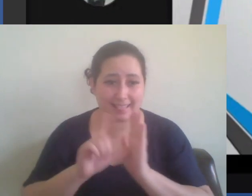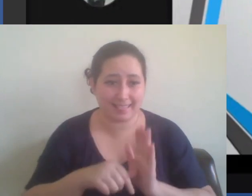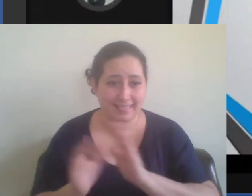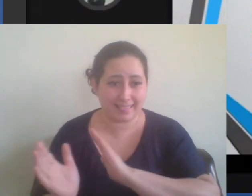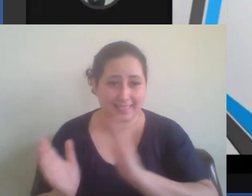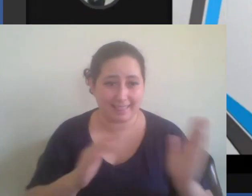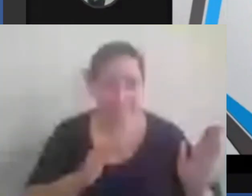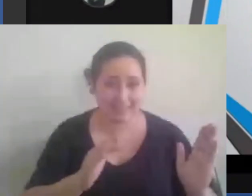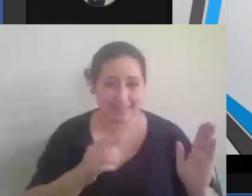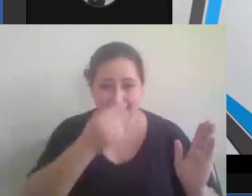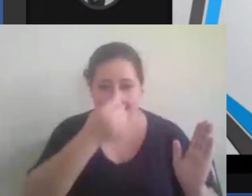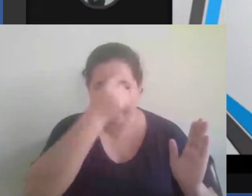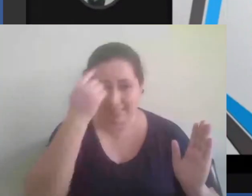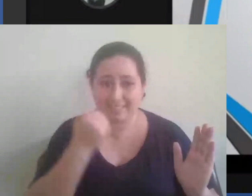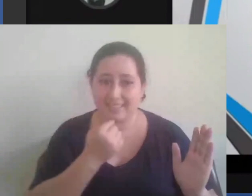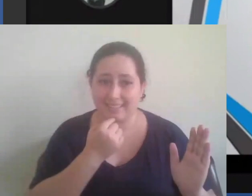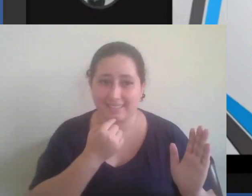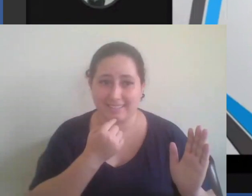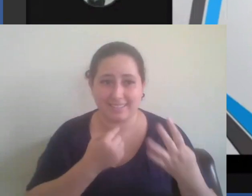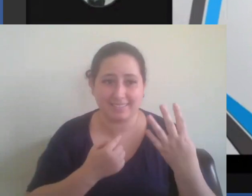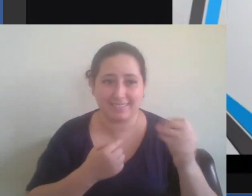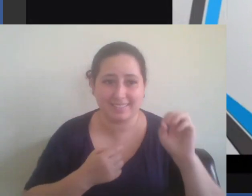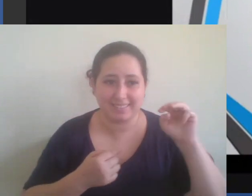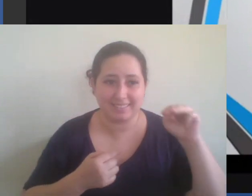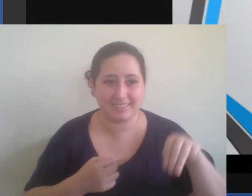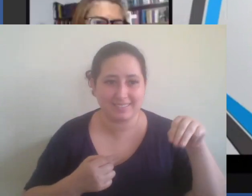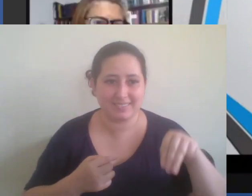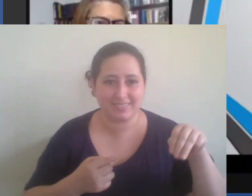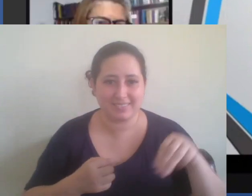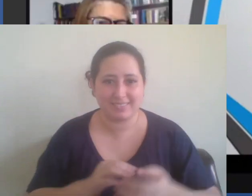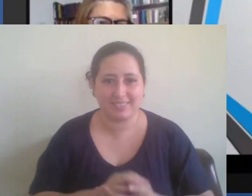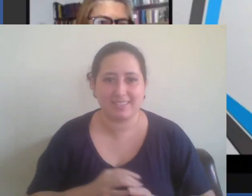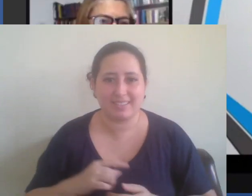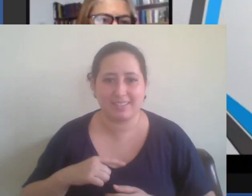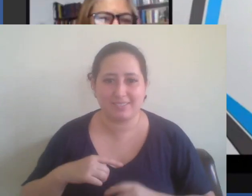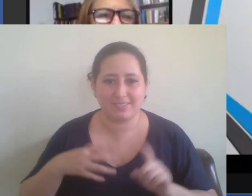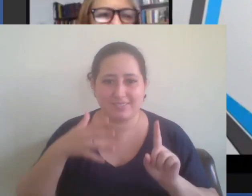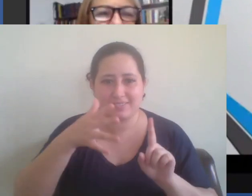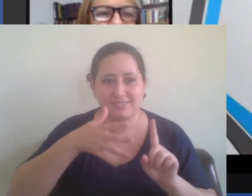os 40 minutos que estava marcado para a minha conferência obrigado